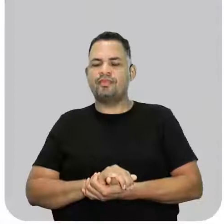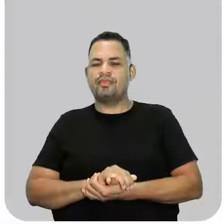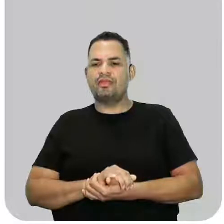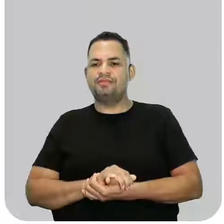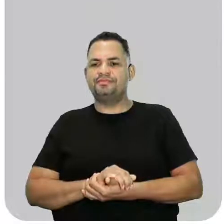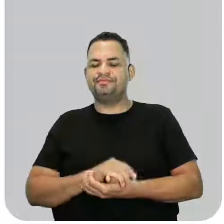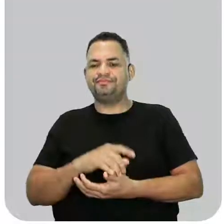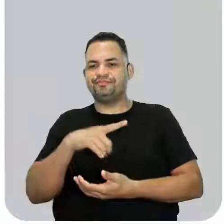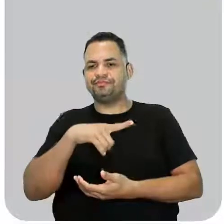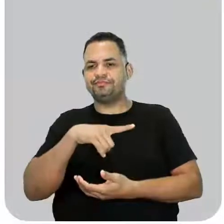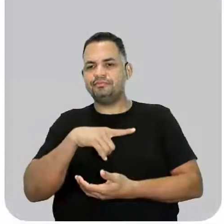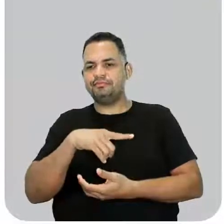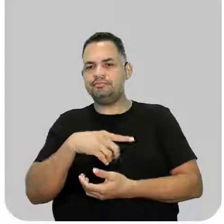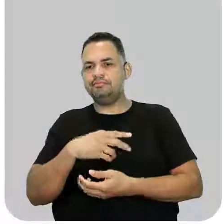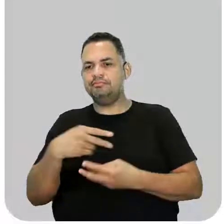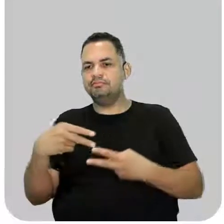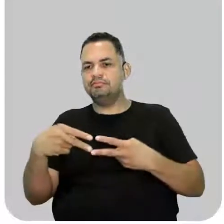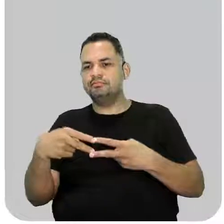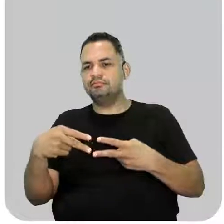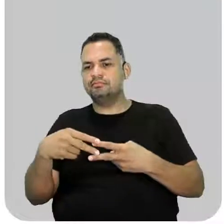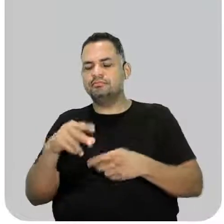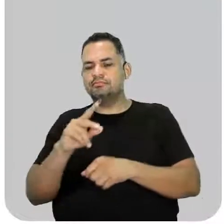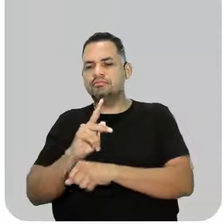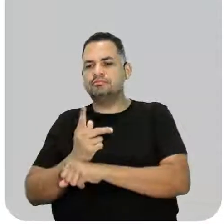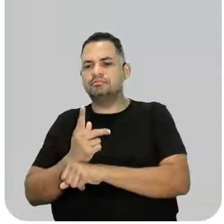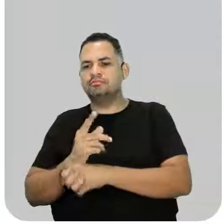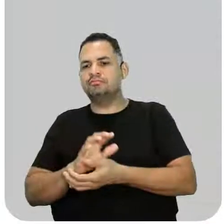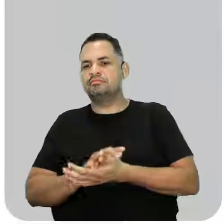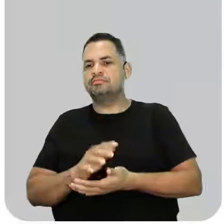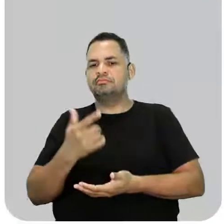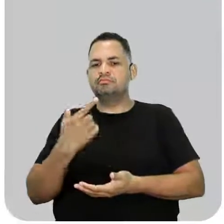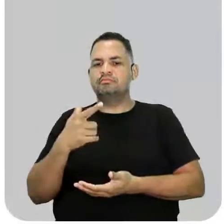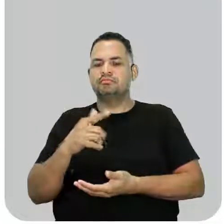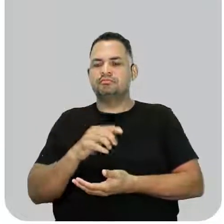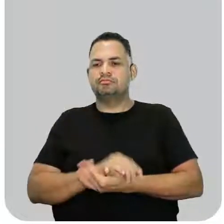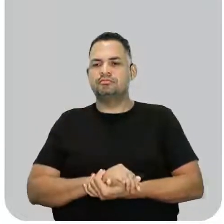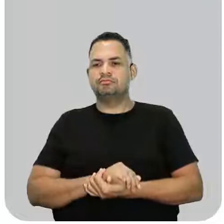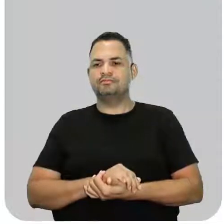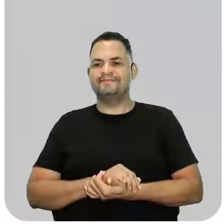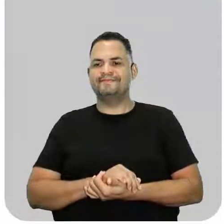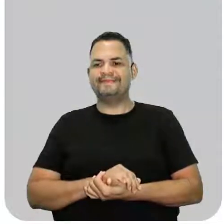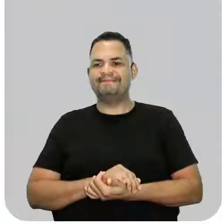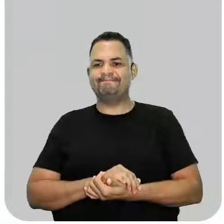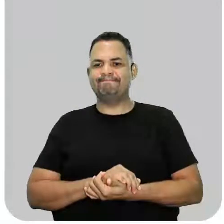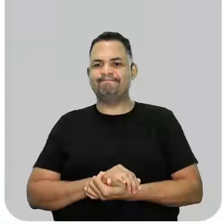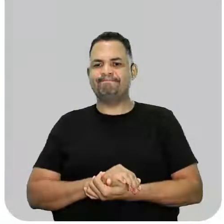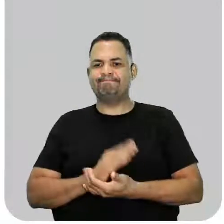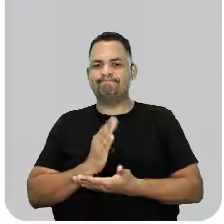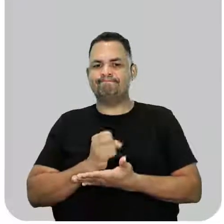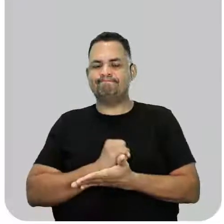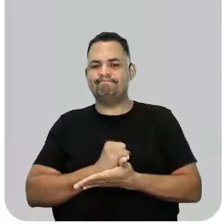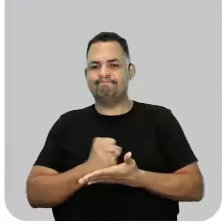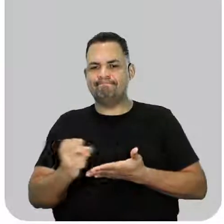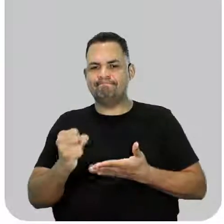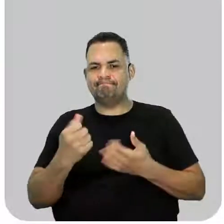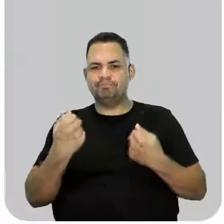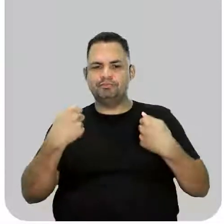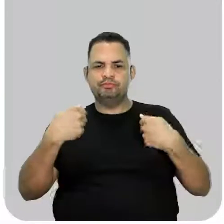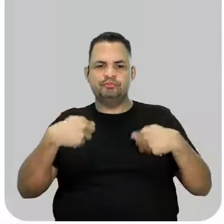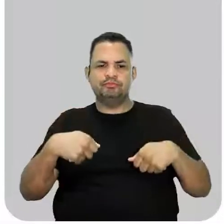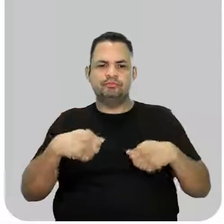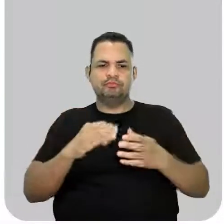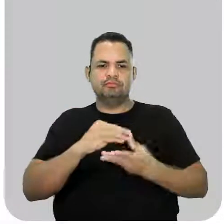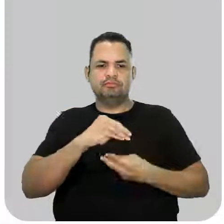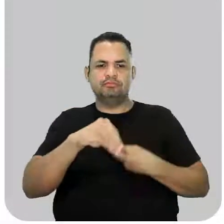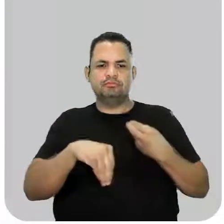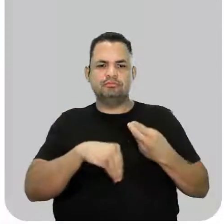ligação dupla com o oxigênio e o hidrogênio embaixo. Então também não tem hidroxila. Isso já elimina das possibilidades o